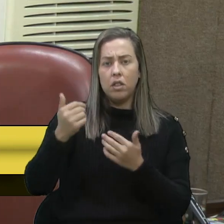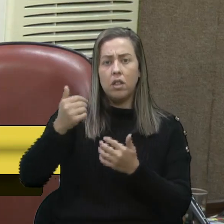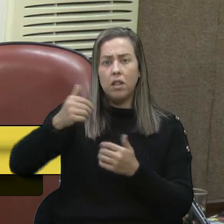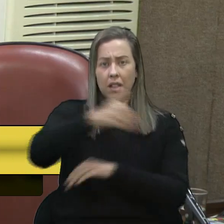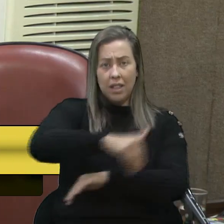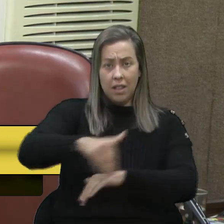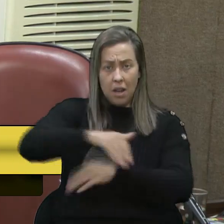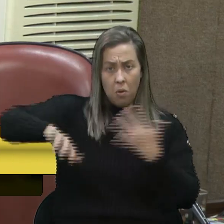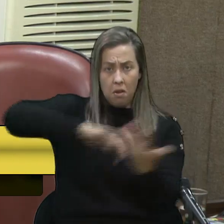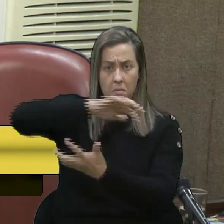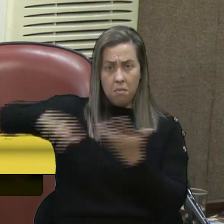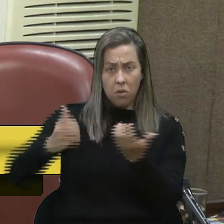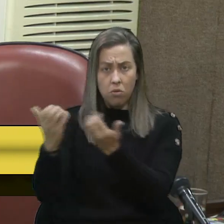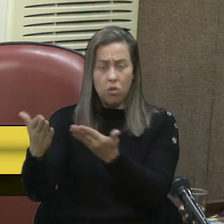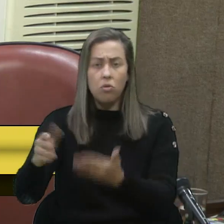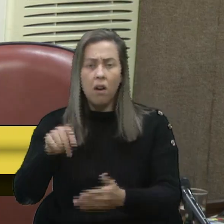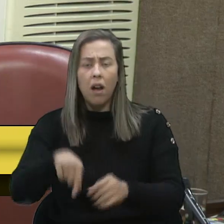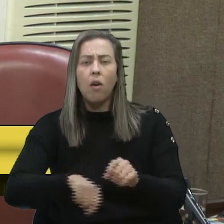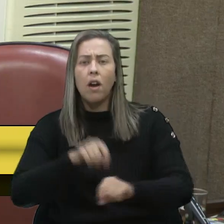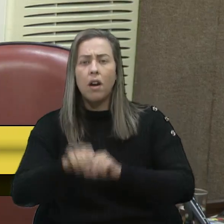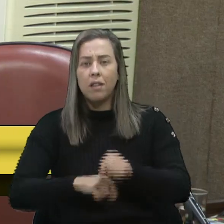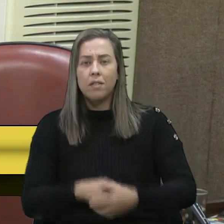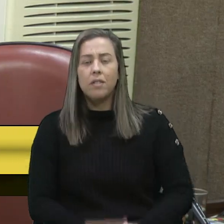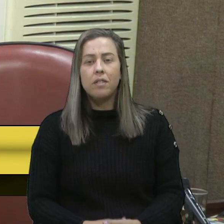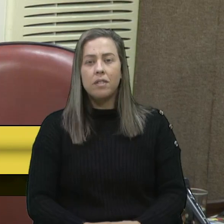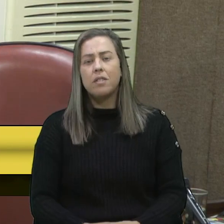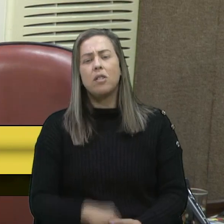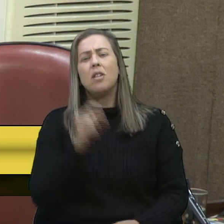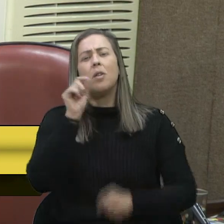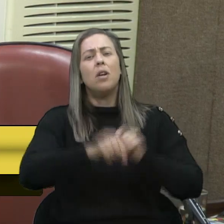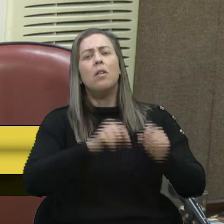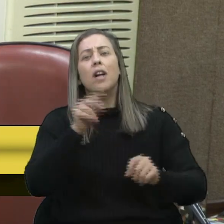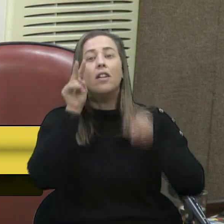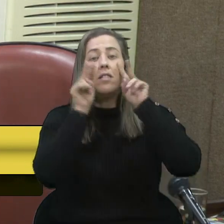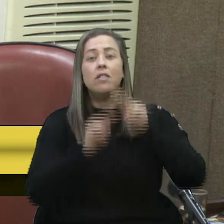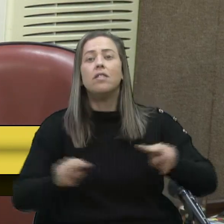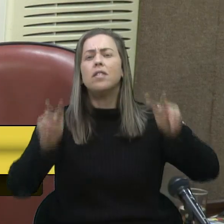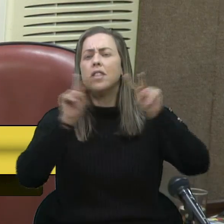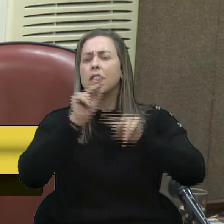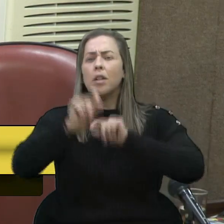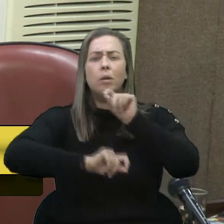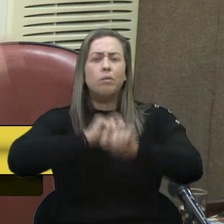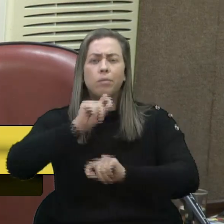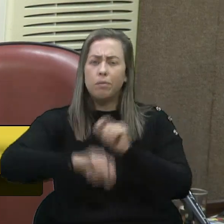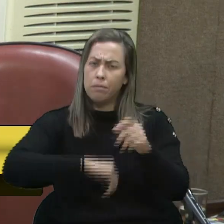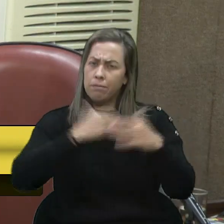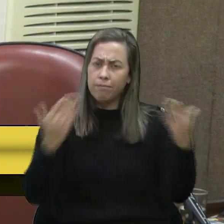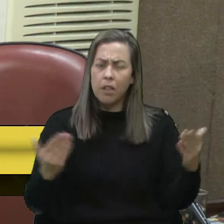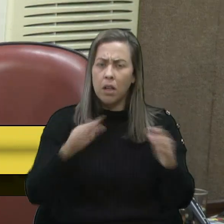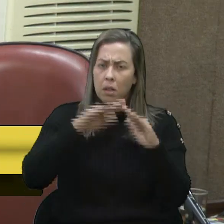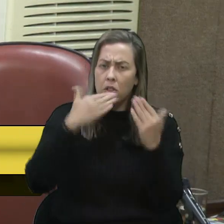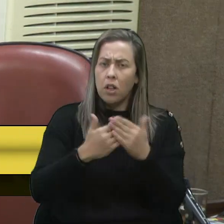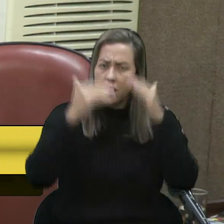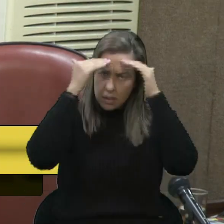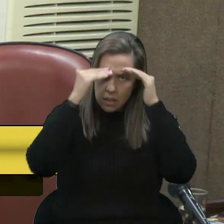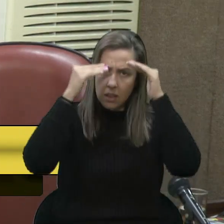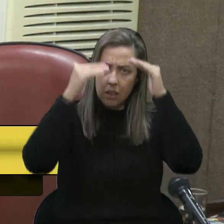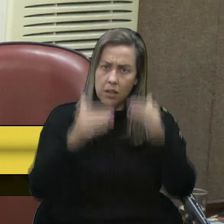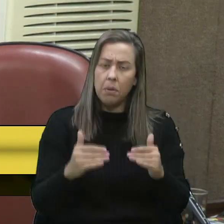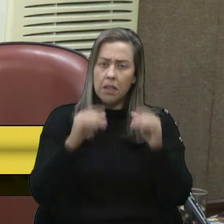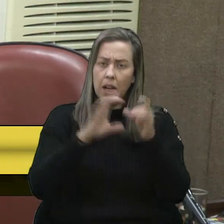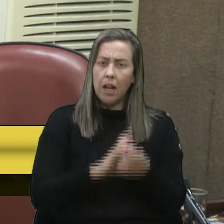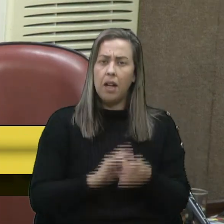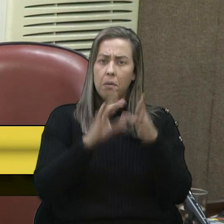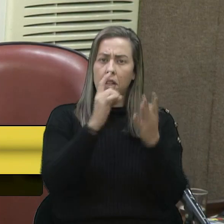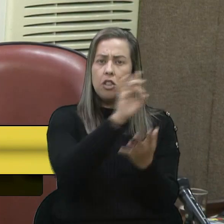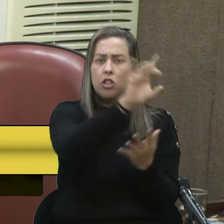bagunça, é fácil. Mas qual que é a visão que a gente dá para uma educação emancipadora, que respeite as liberdades individuais de